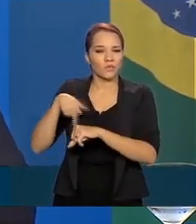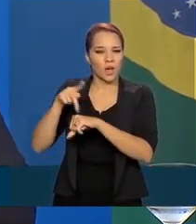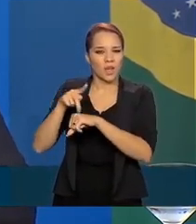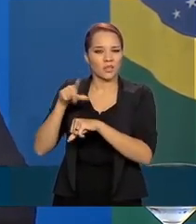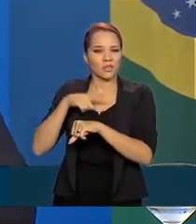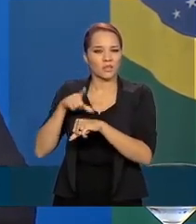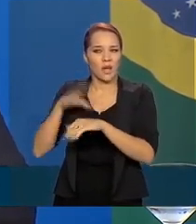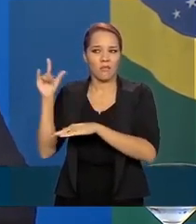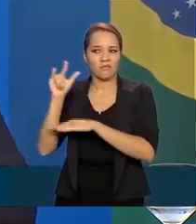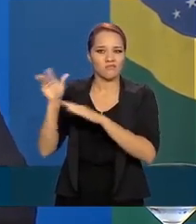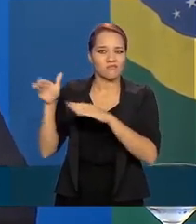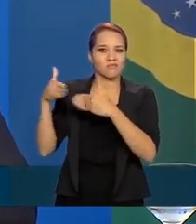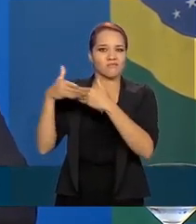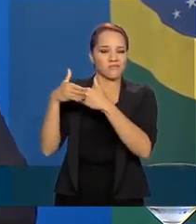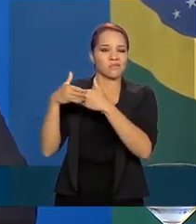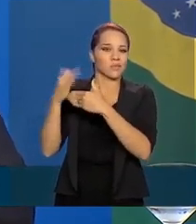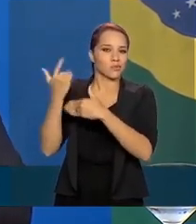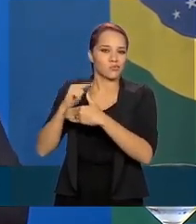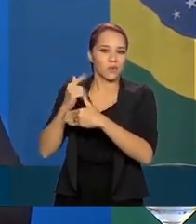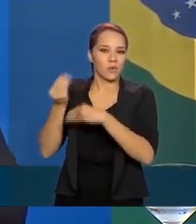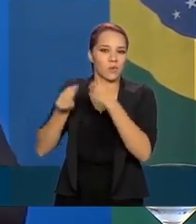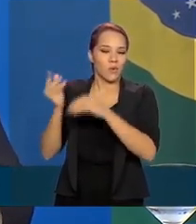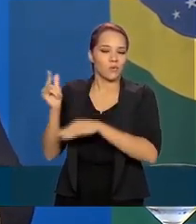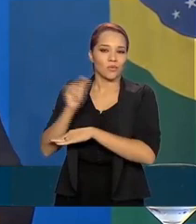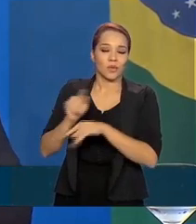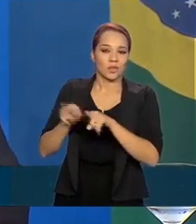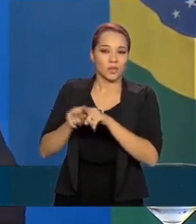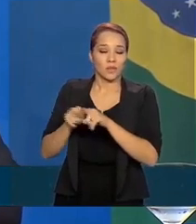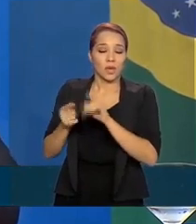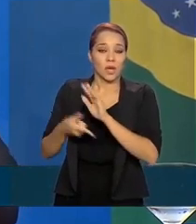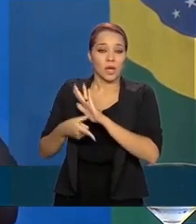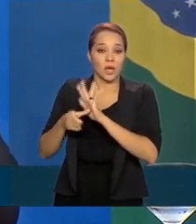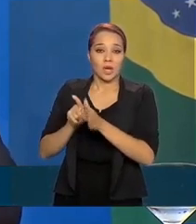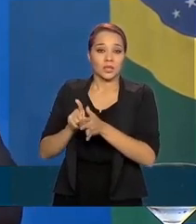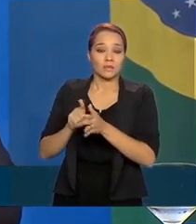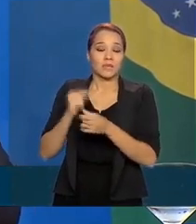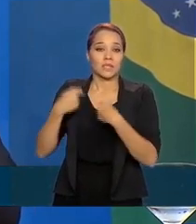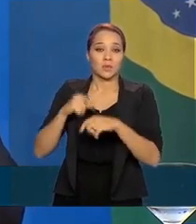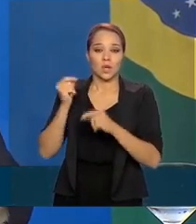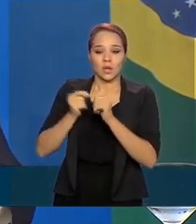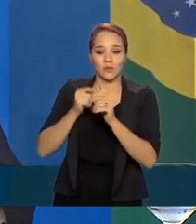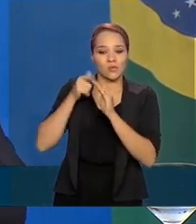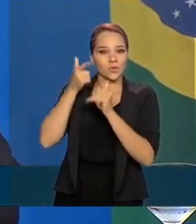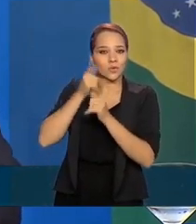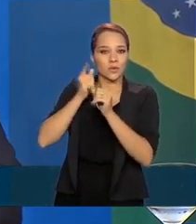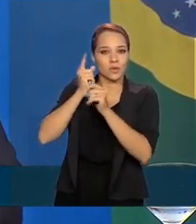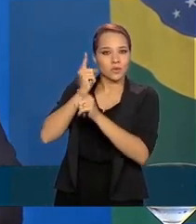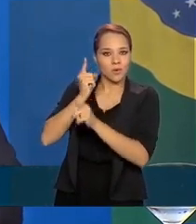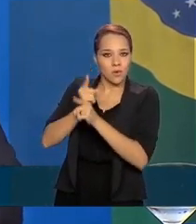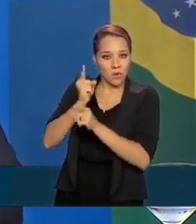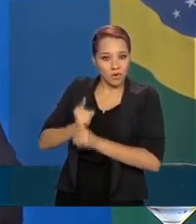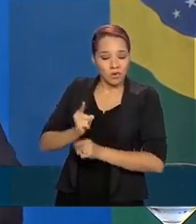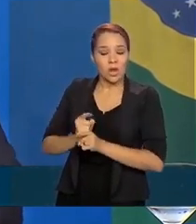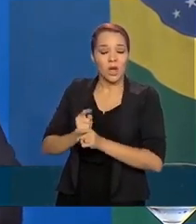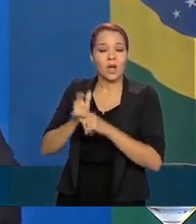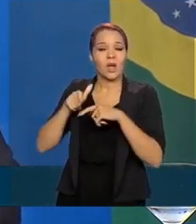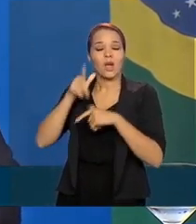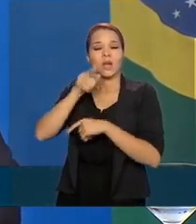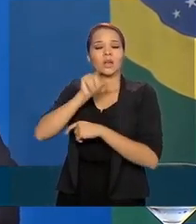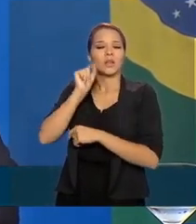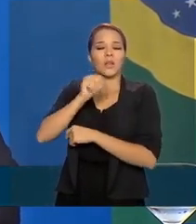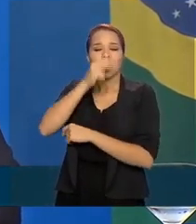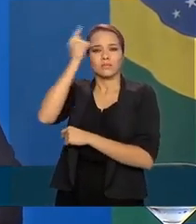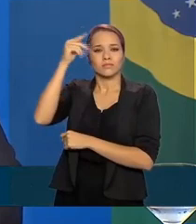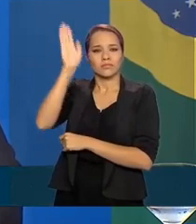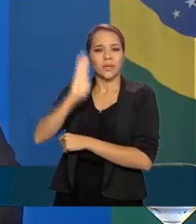fechado. Também o trabalho todo de reunir, antes de tudo, identificar e reunir os brasileiros que estão nessas